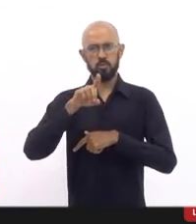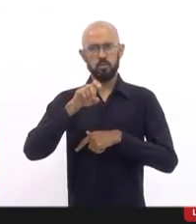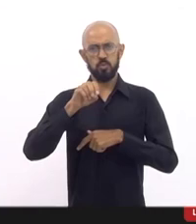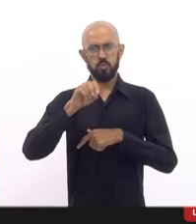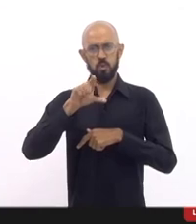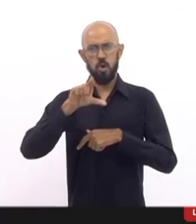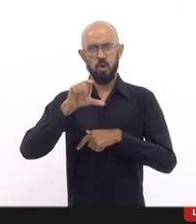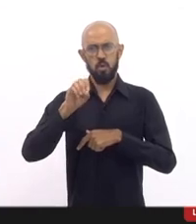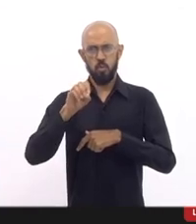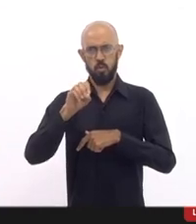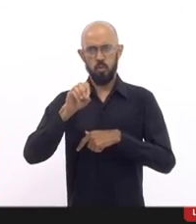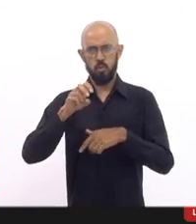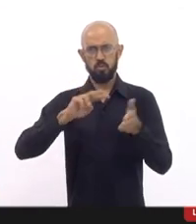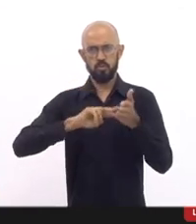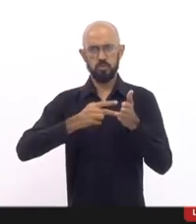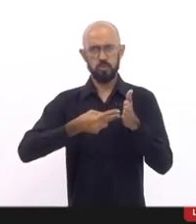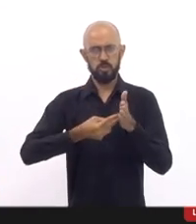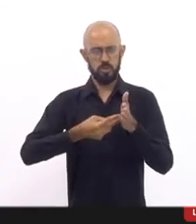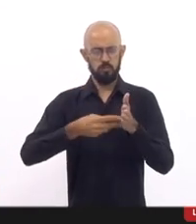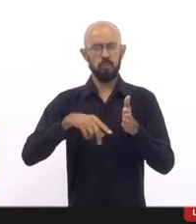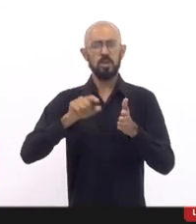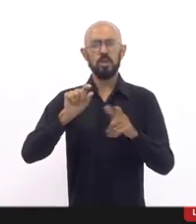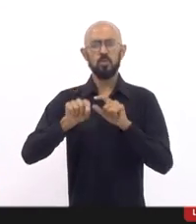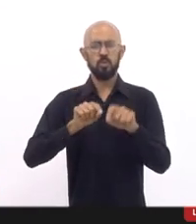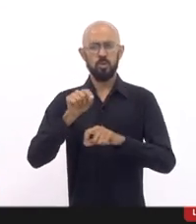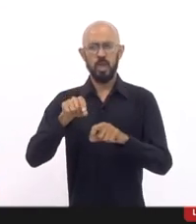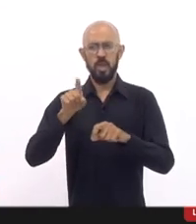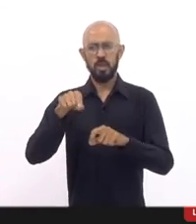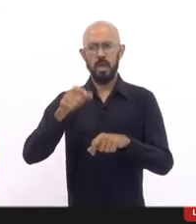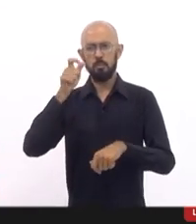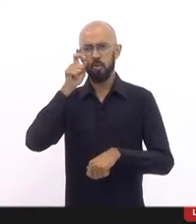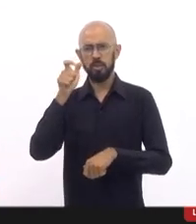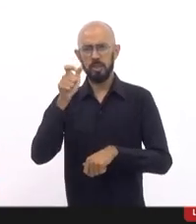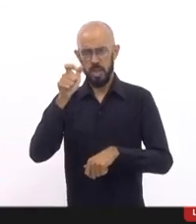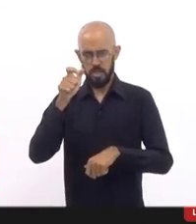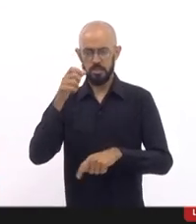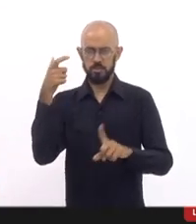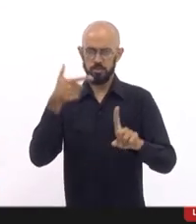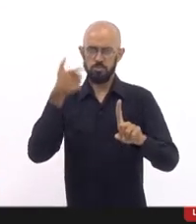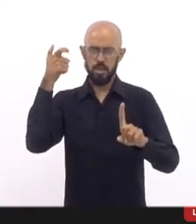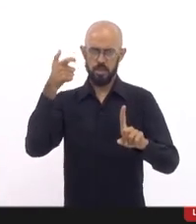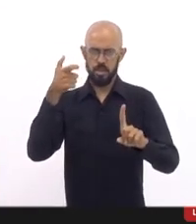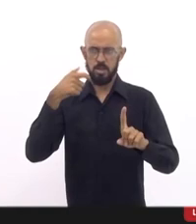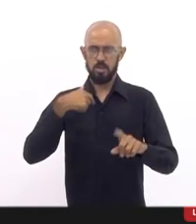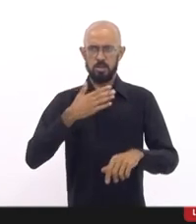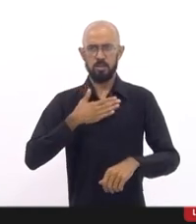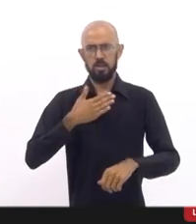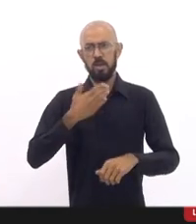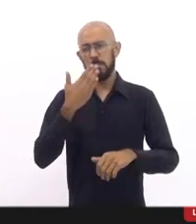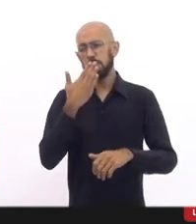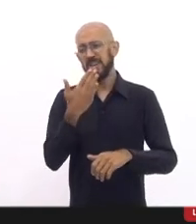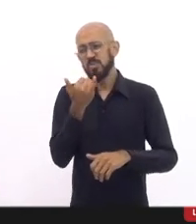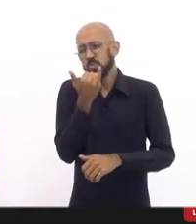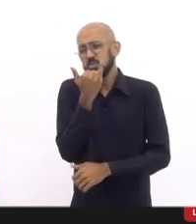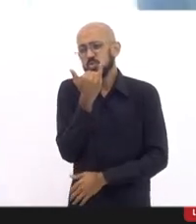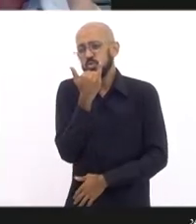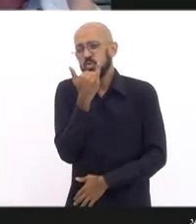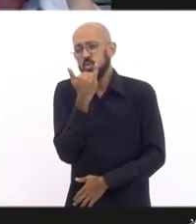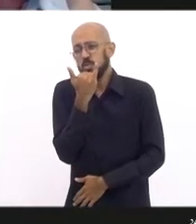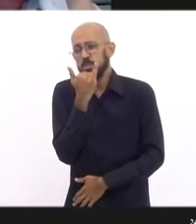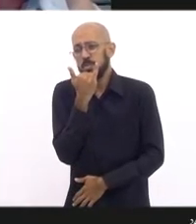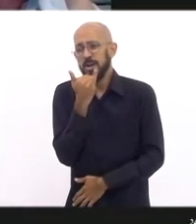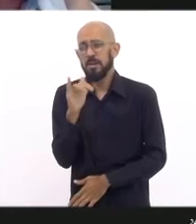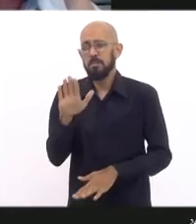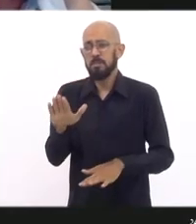não na culpa. Ou seja, o crime foi intencional. É o que eu posso afirmar. Tá bom? Peço licença, peço desculpa. Beleza, olha,